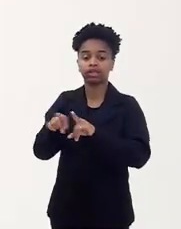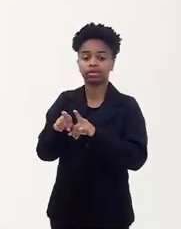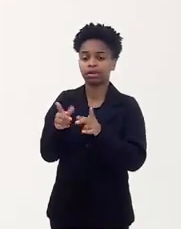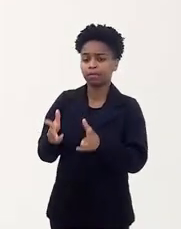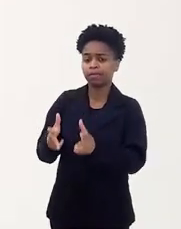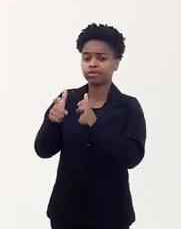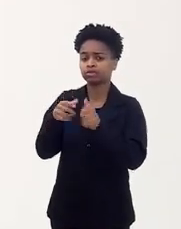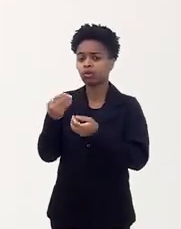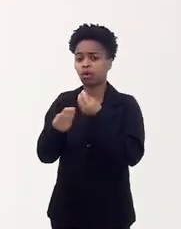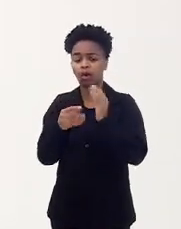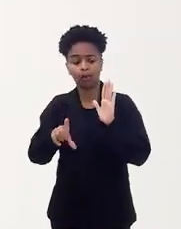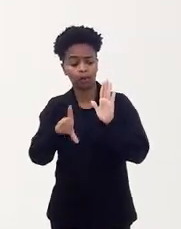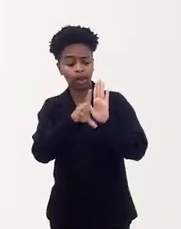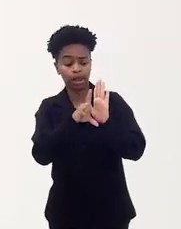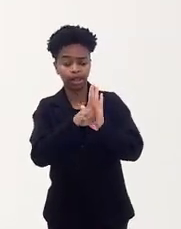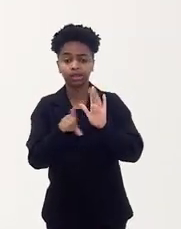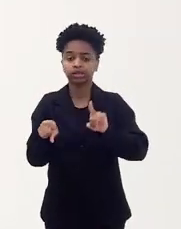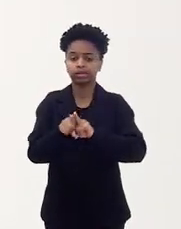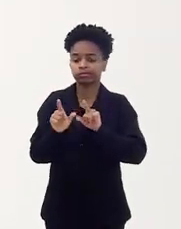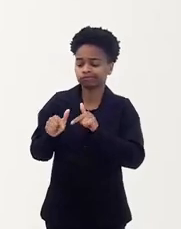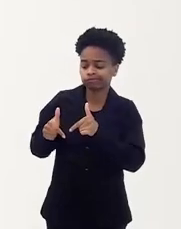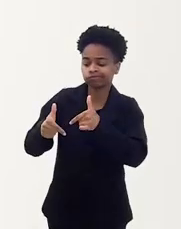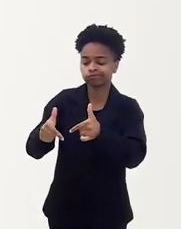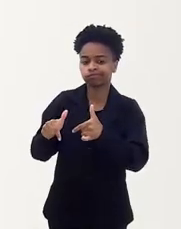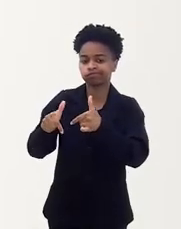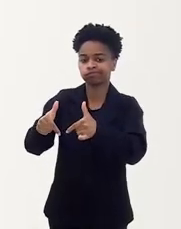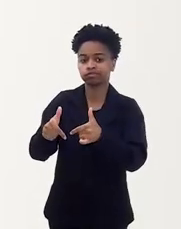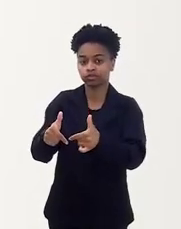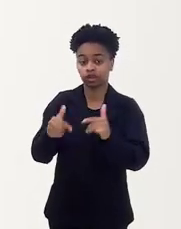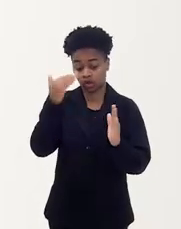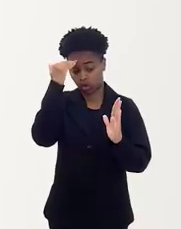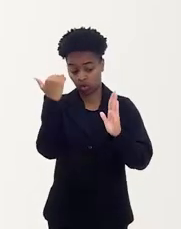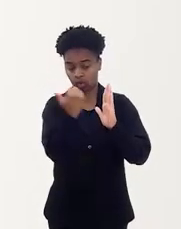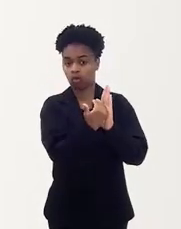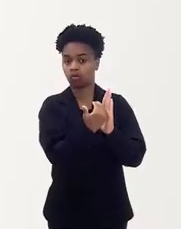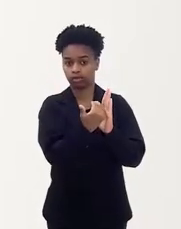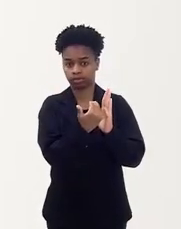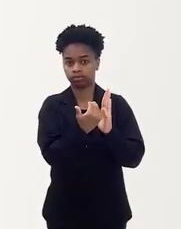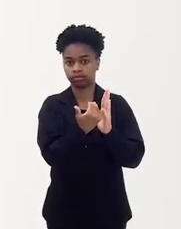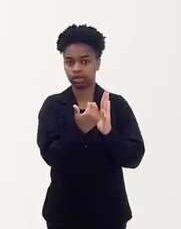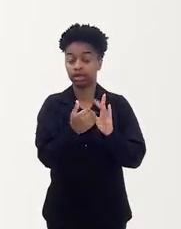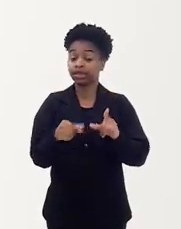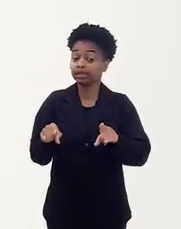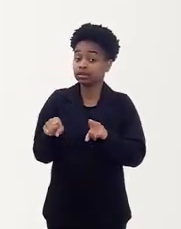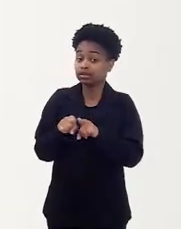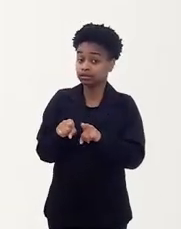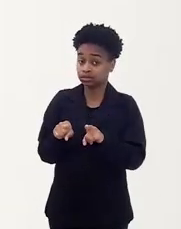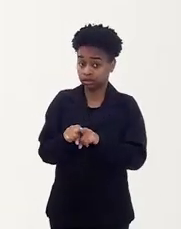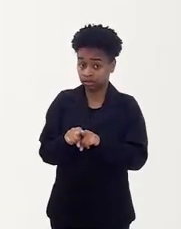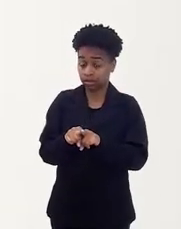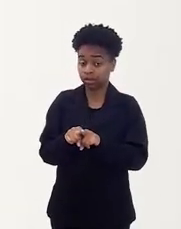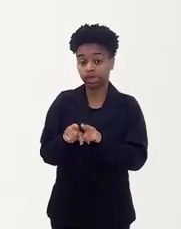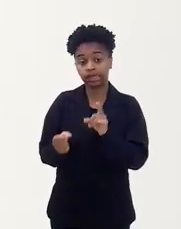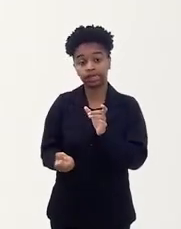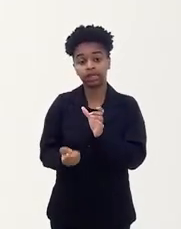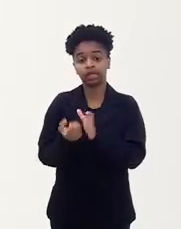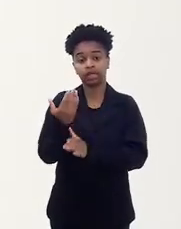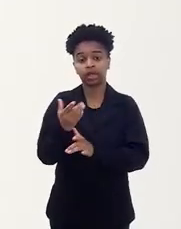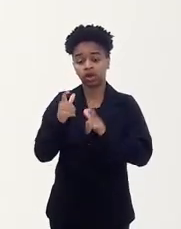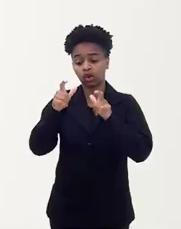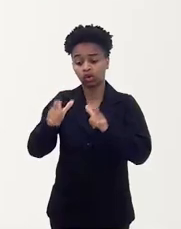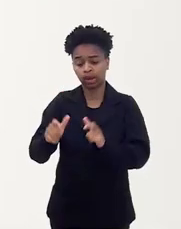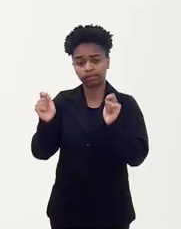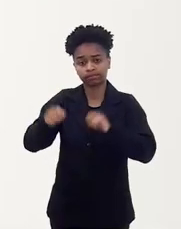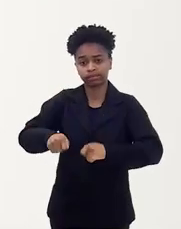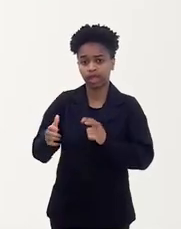observando as disposições legais e atuando para o cumprimento dessas disposições. Além disso, também estabelece um